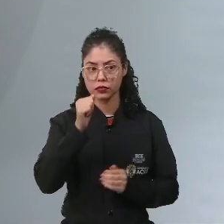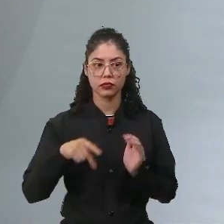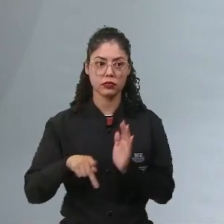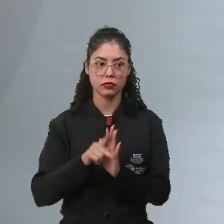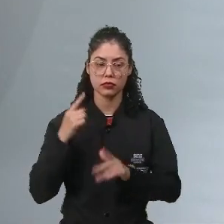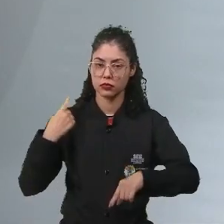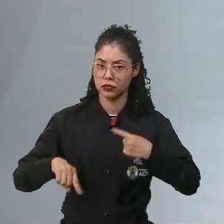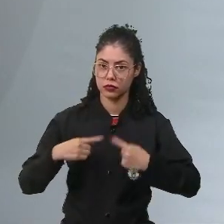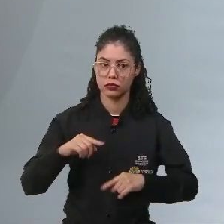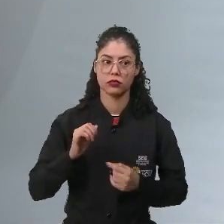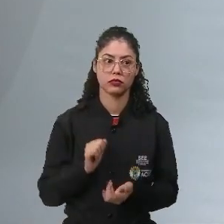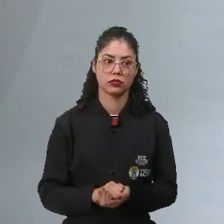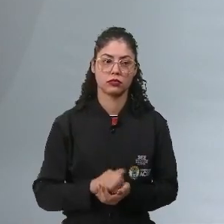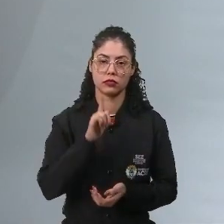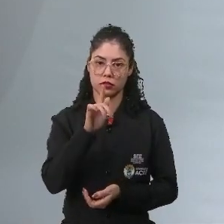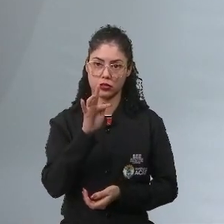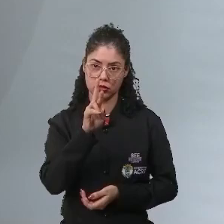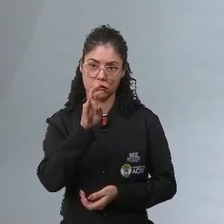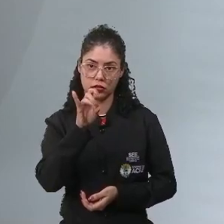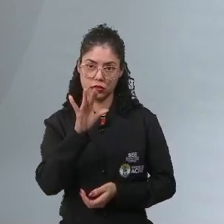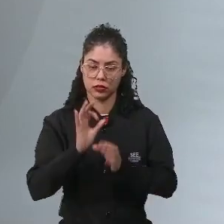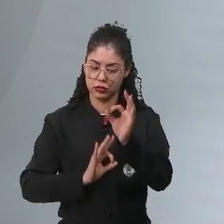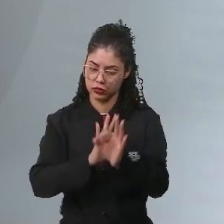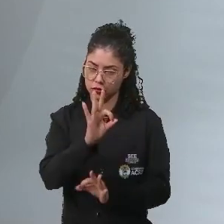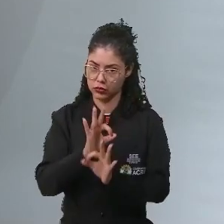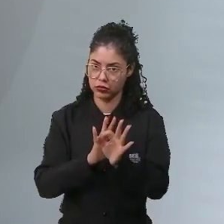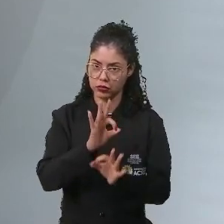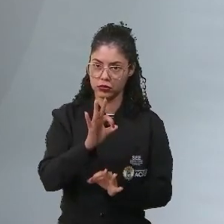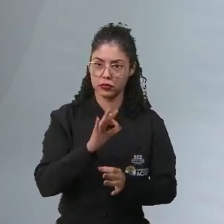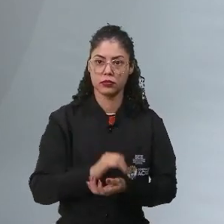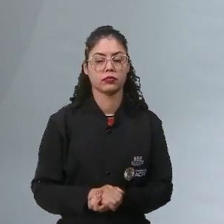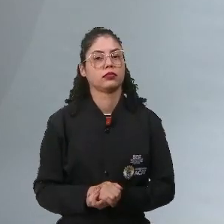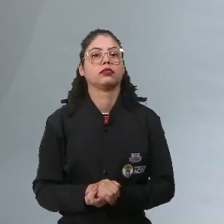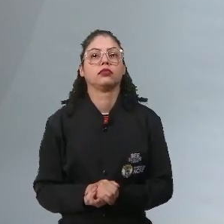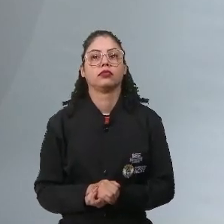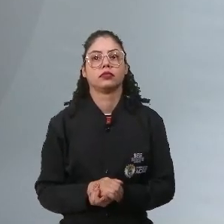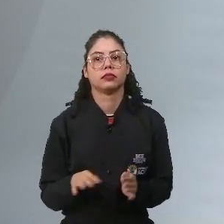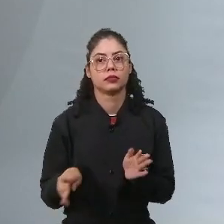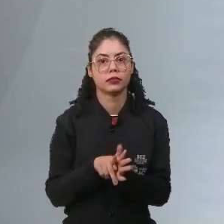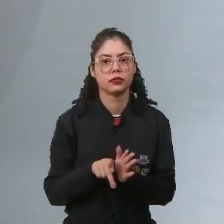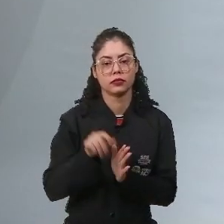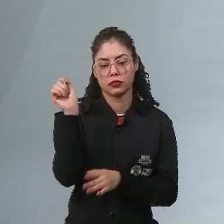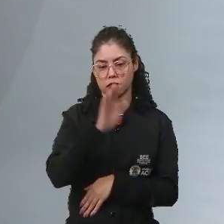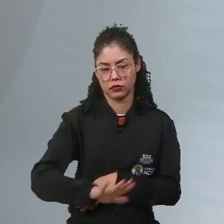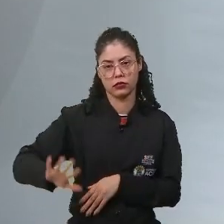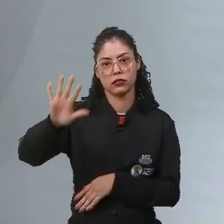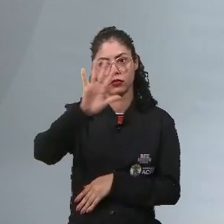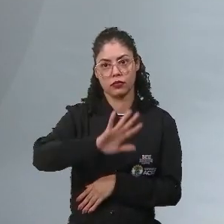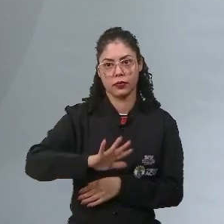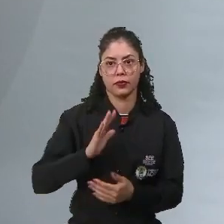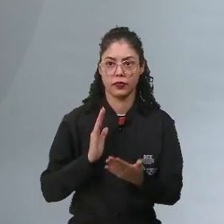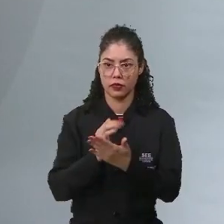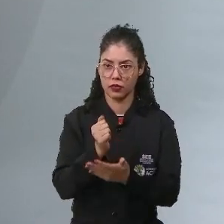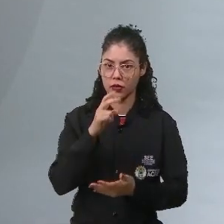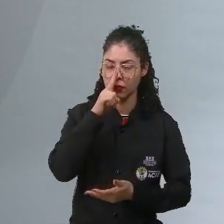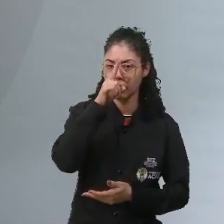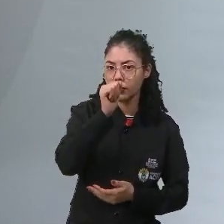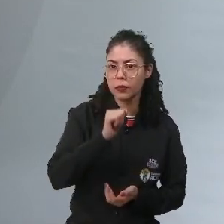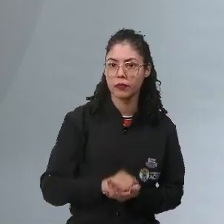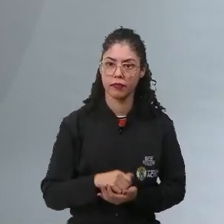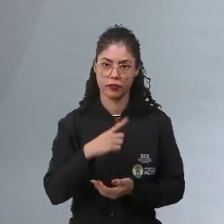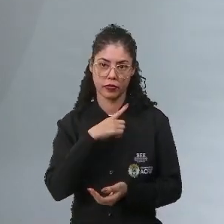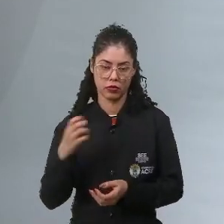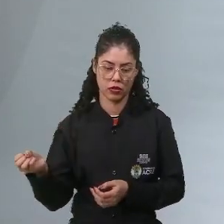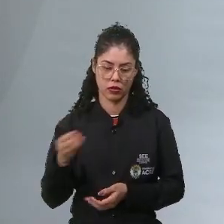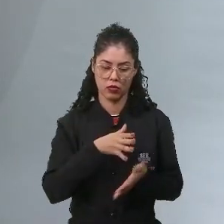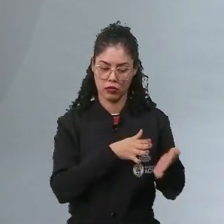suas políticas, os girondinos começam a se organizar dentro da Convenção Nacional e conseguem tomar o poder para instaurar